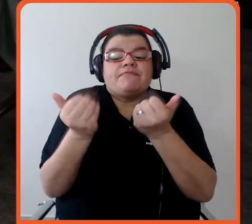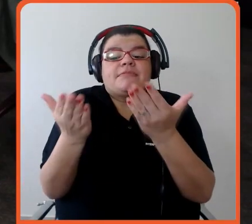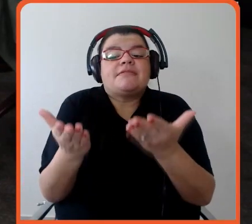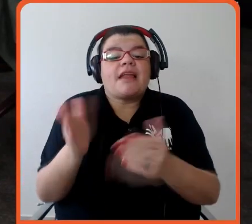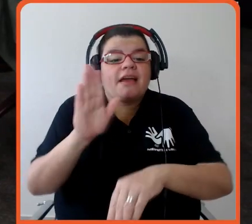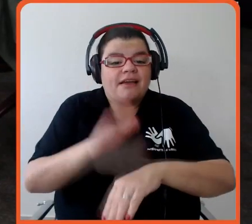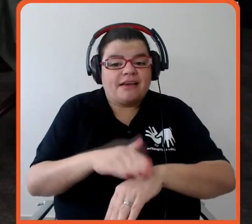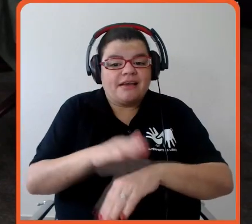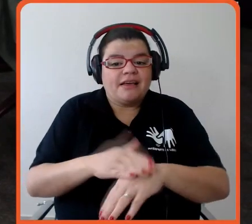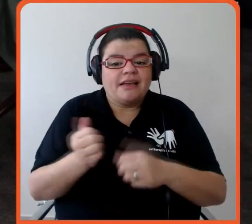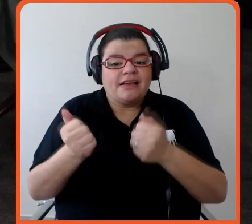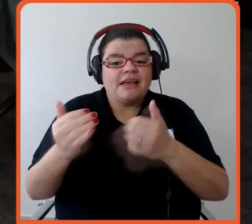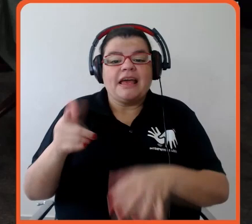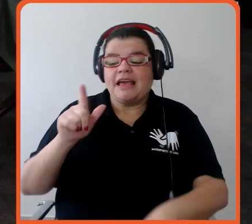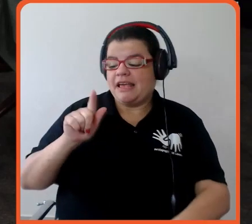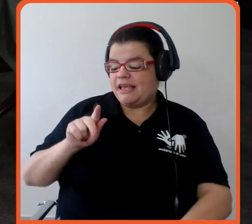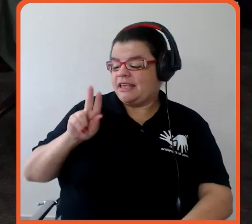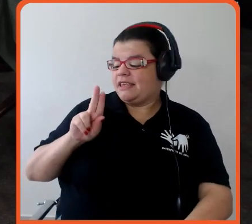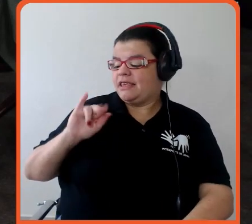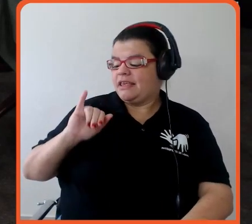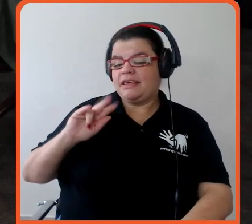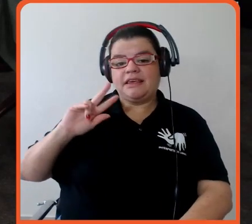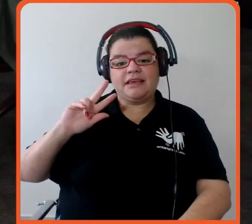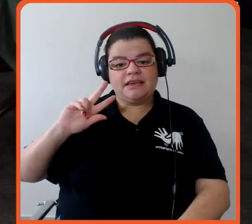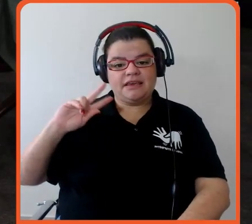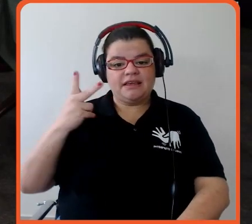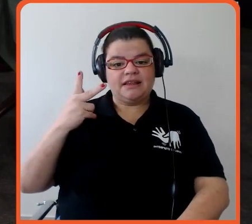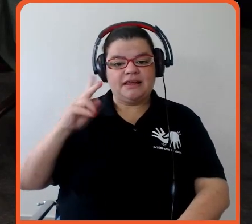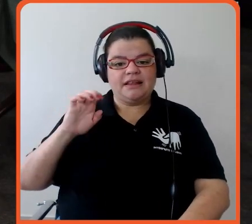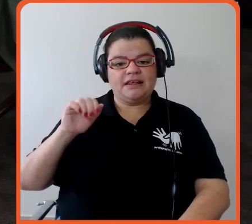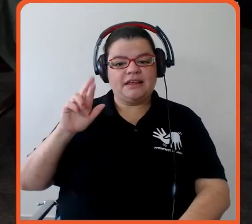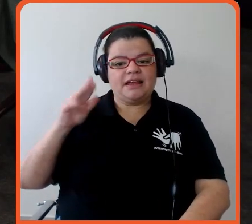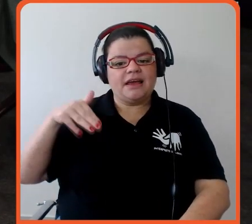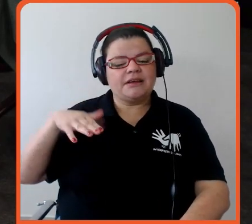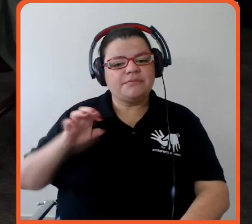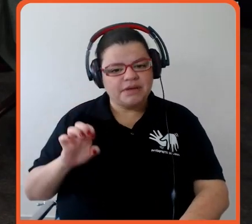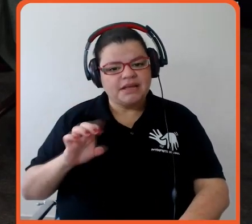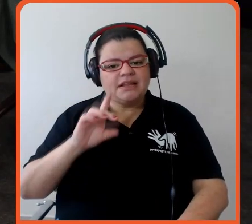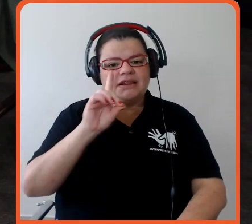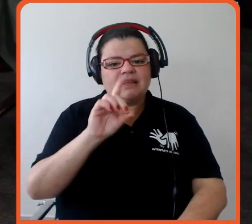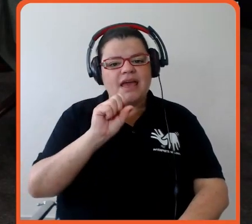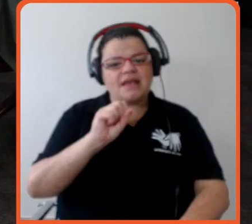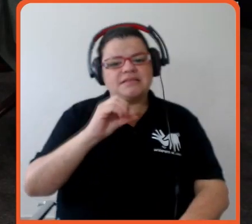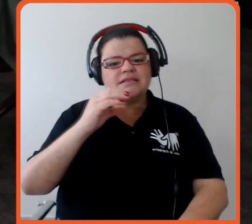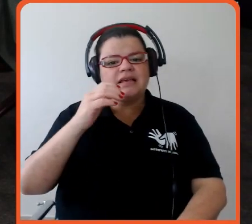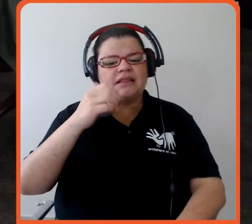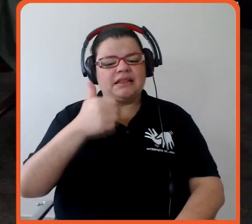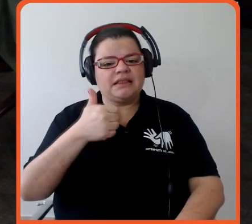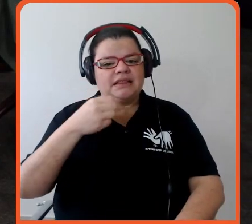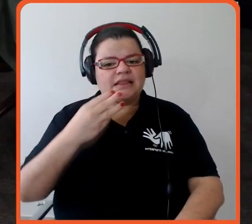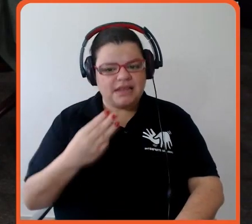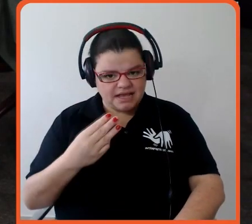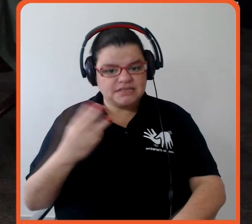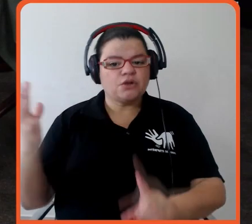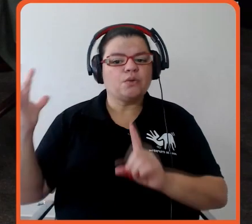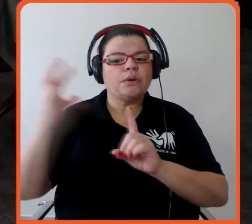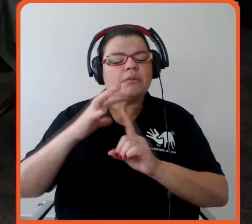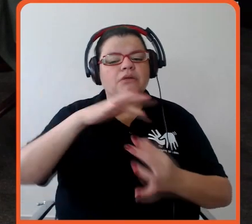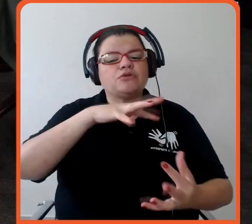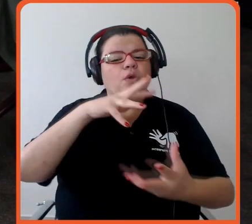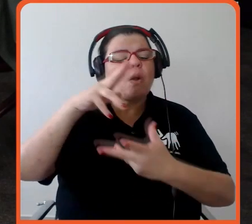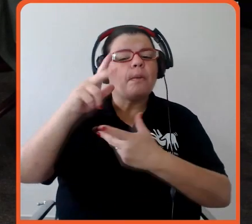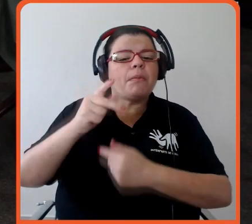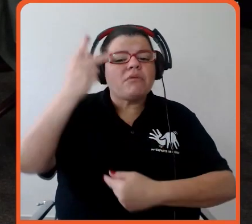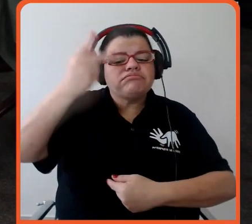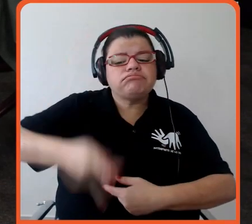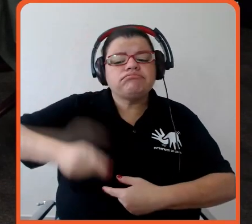você, nosso embaixador do ADS 13 Clima no Pacto Global aqui no Brasil, quais foram as suas